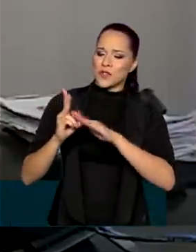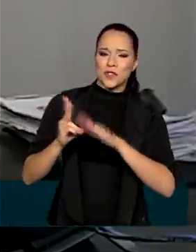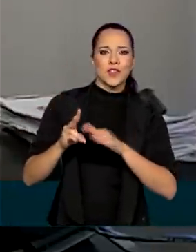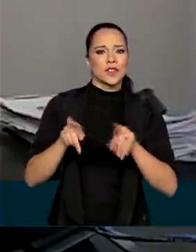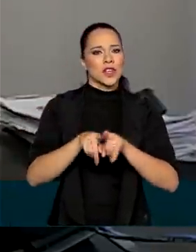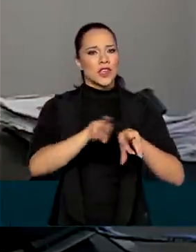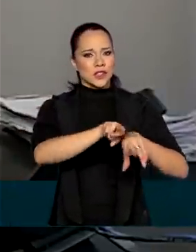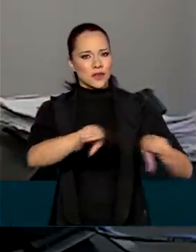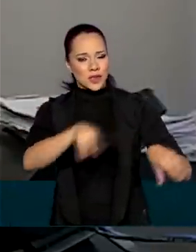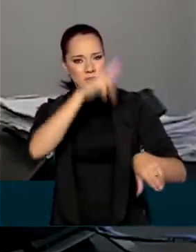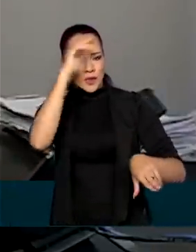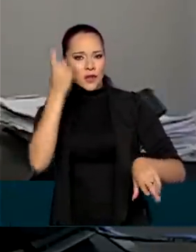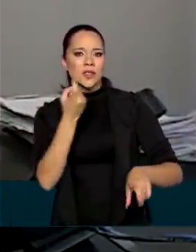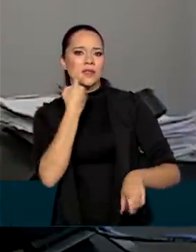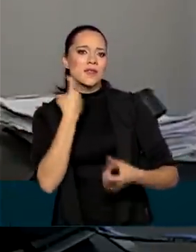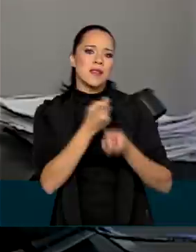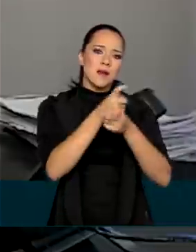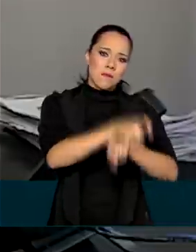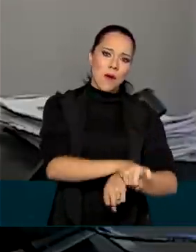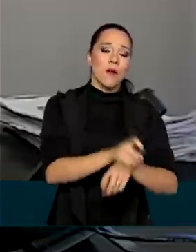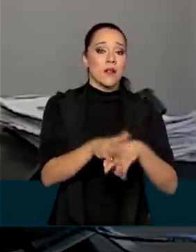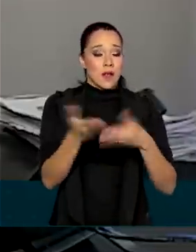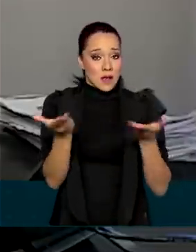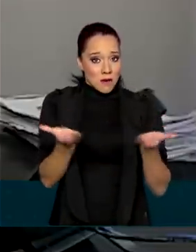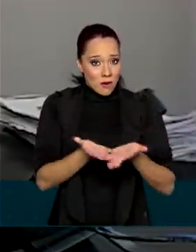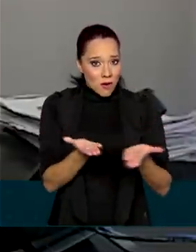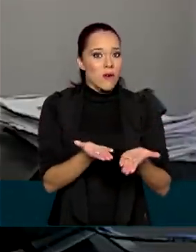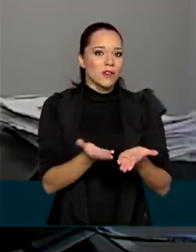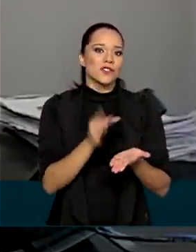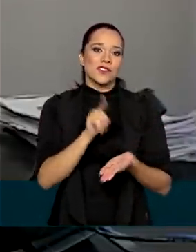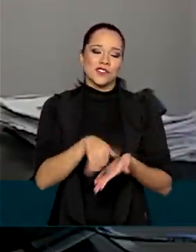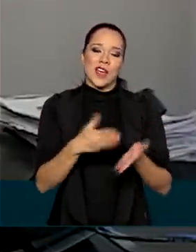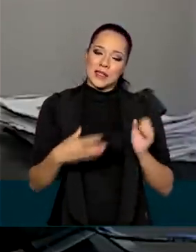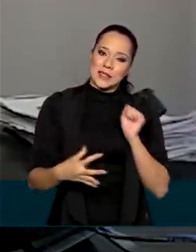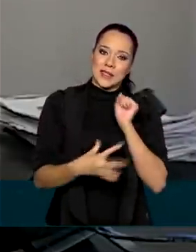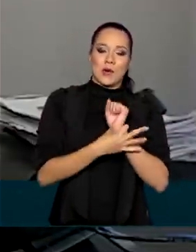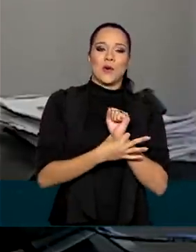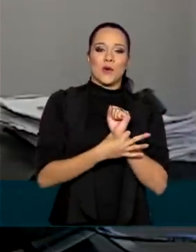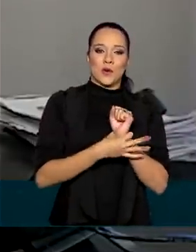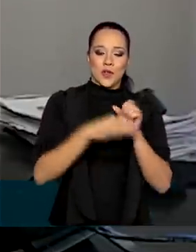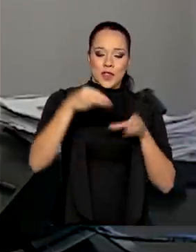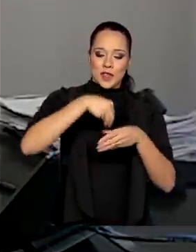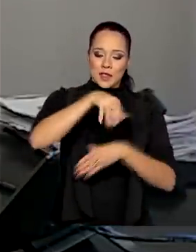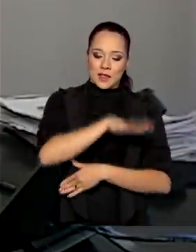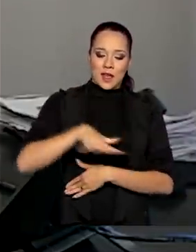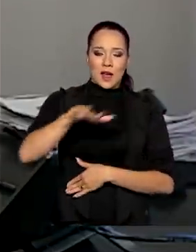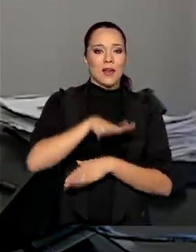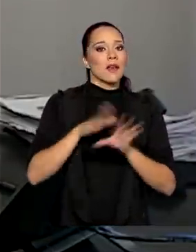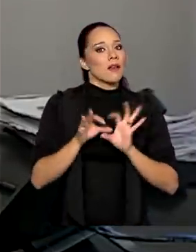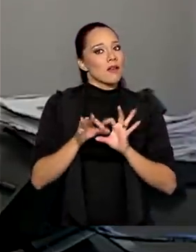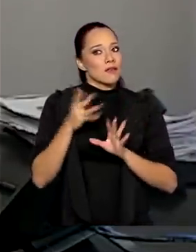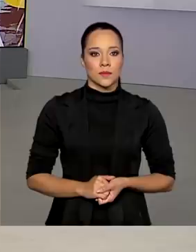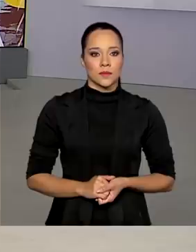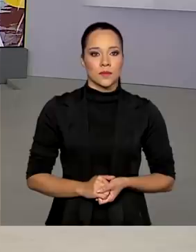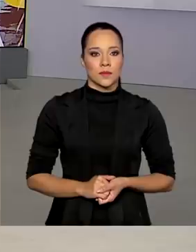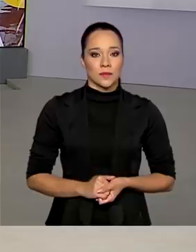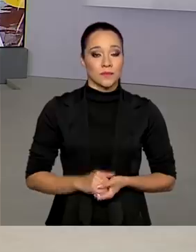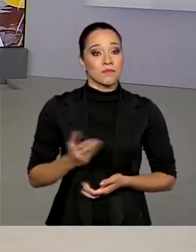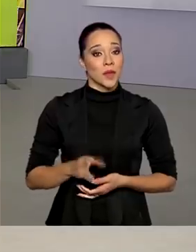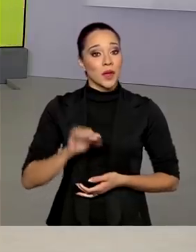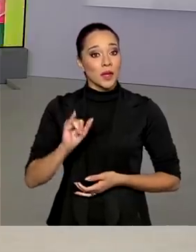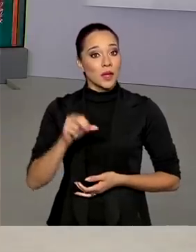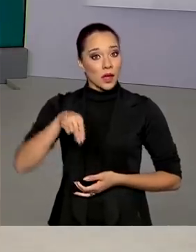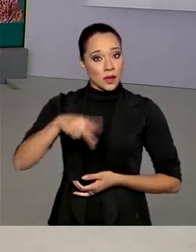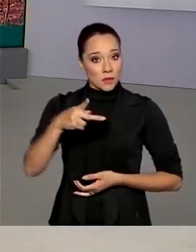vários quilombolas que hoje estão seguros nos seus territórios e livres da pandemia. O